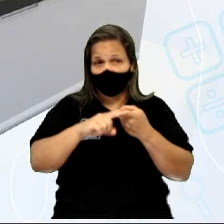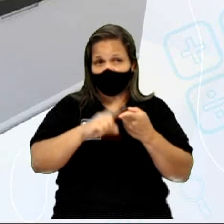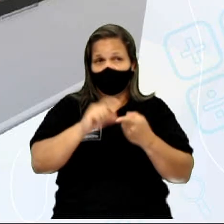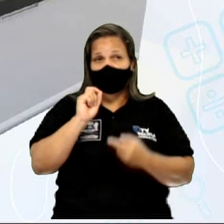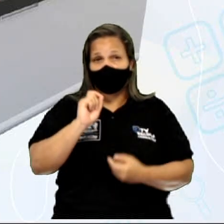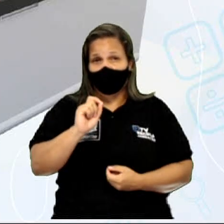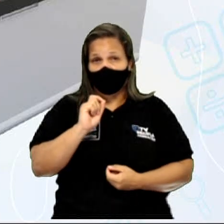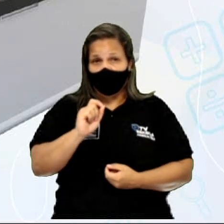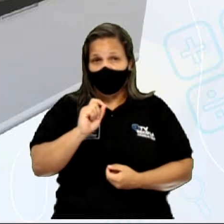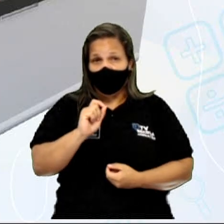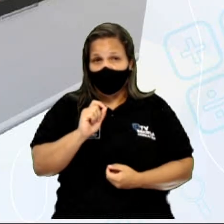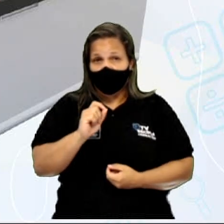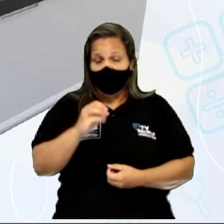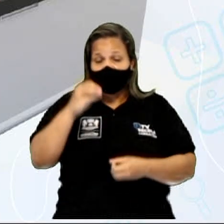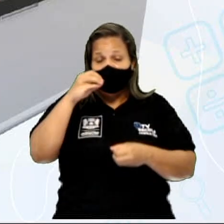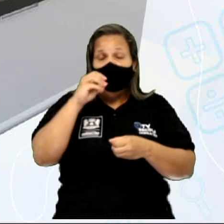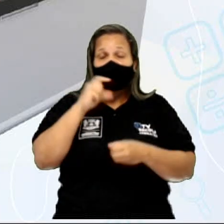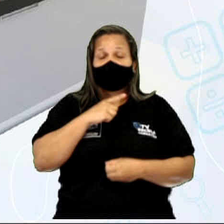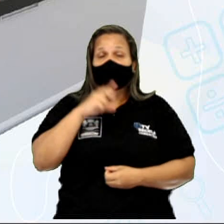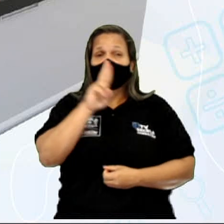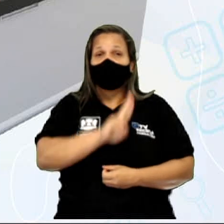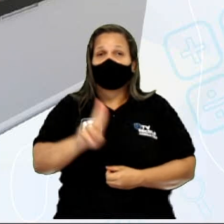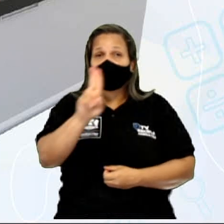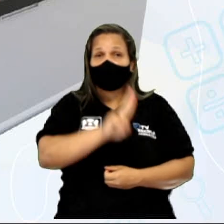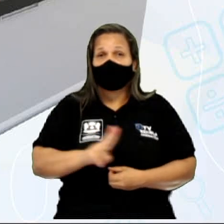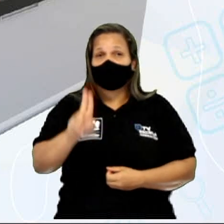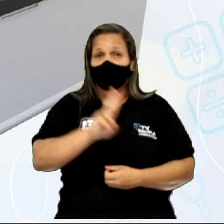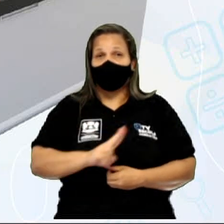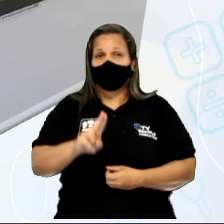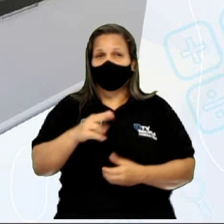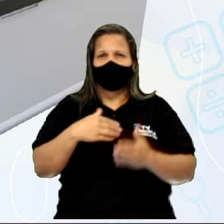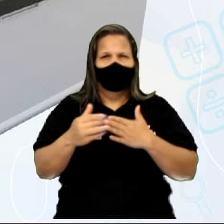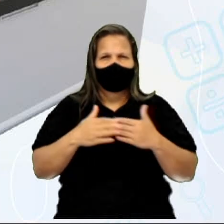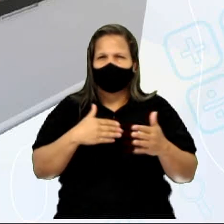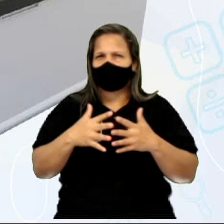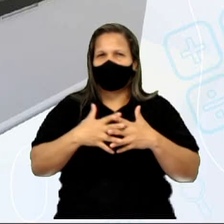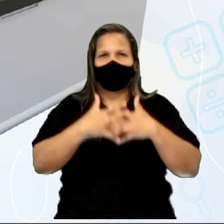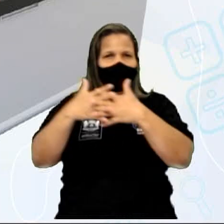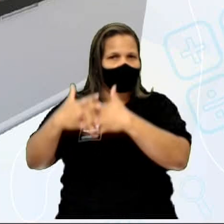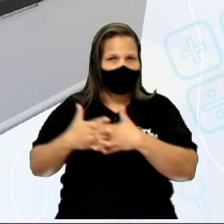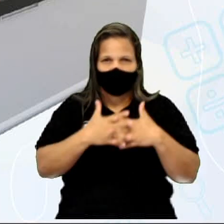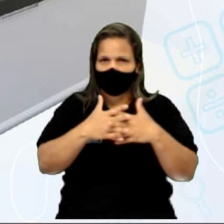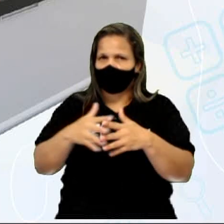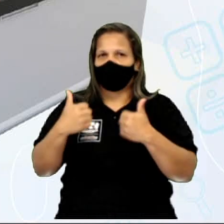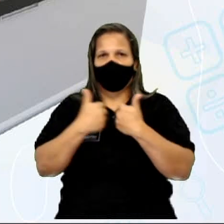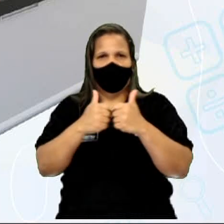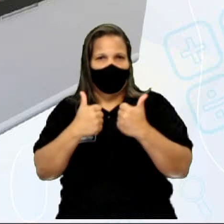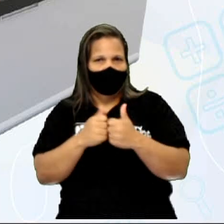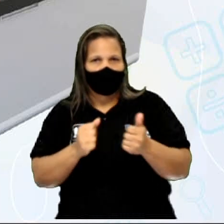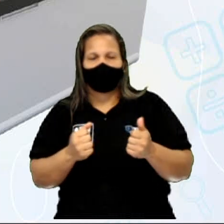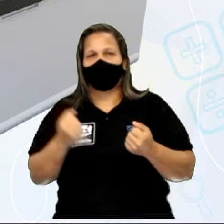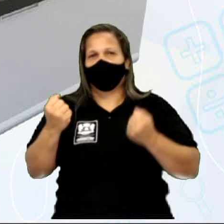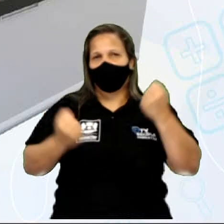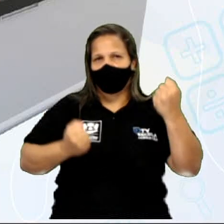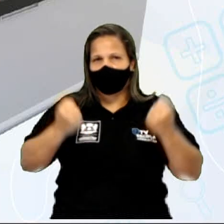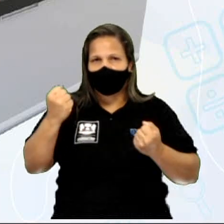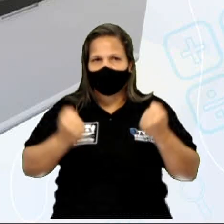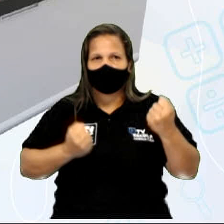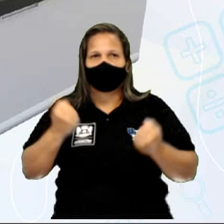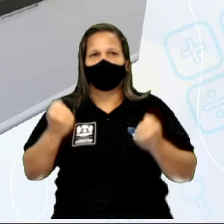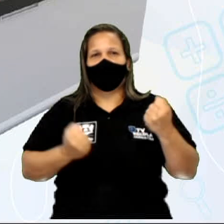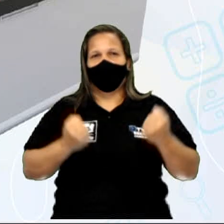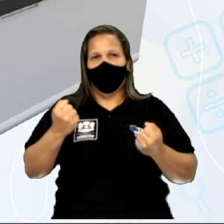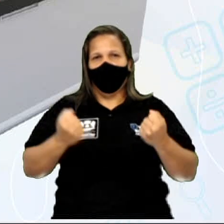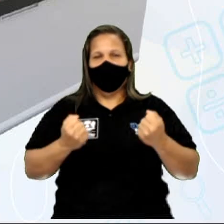lá nos automóveis, tá? Ela vai ter umas placas de chumbo revestidas